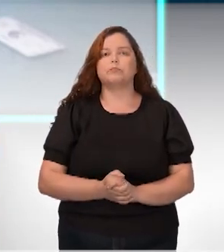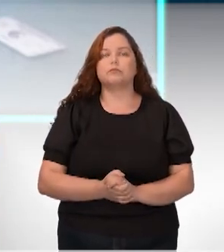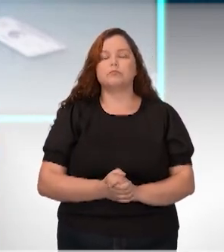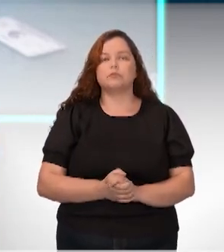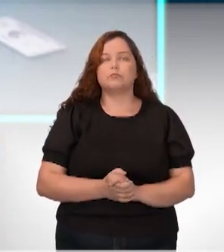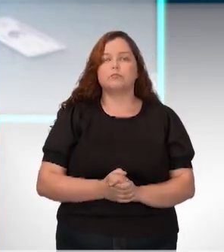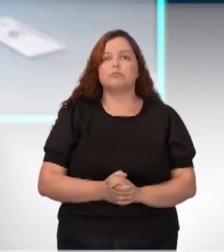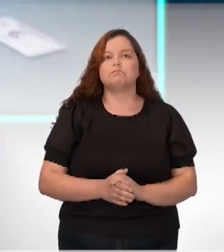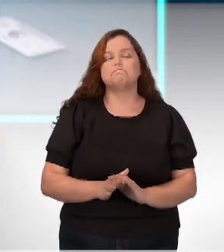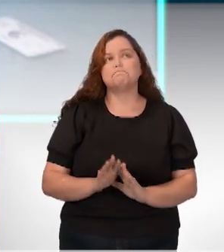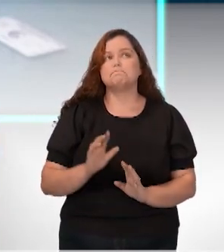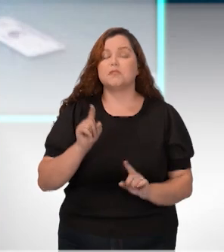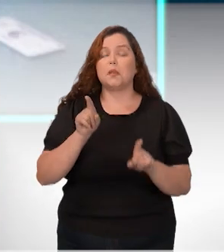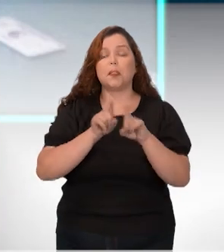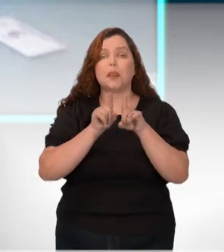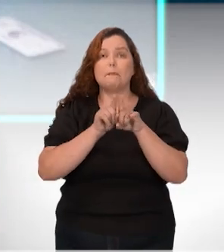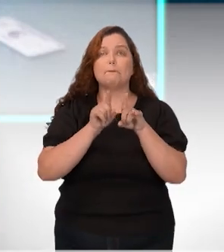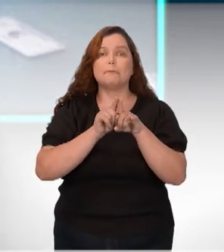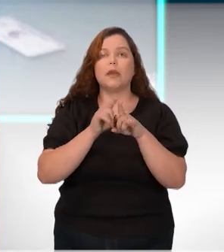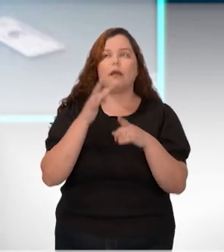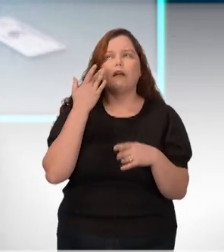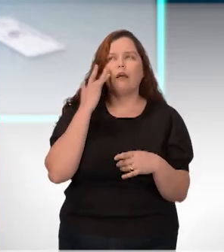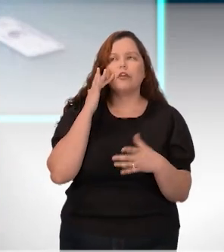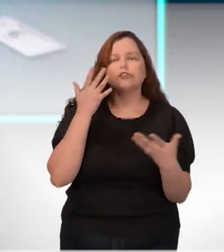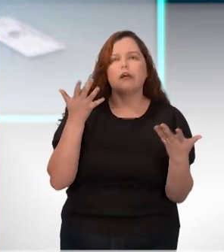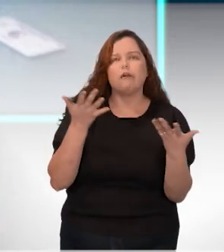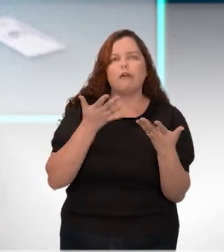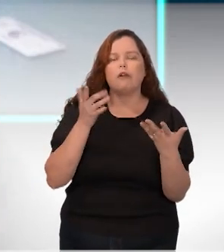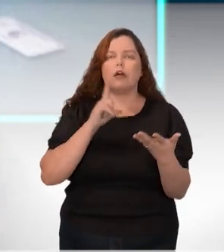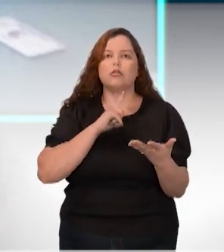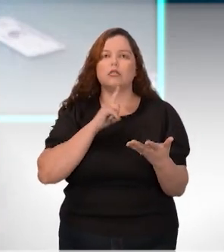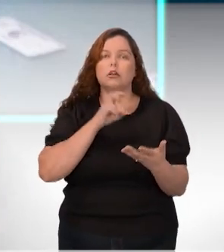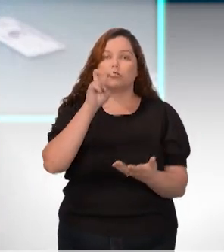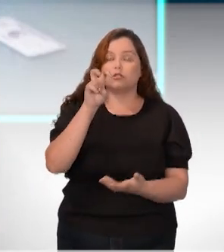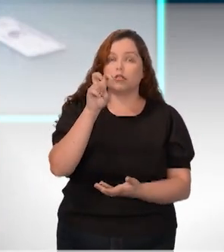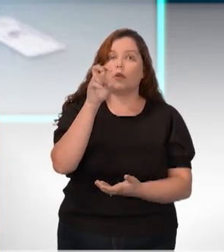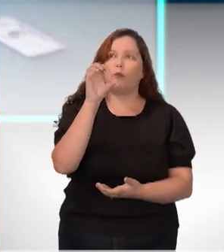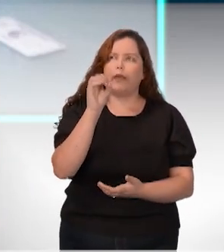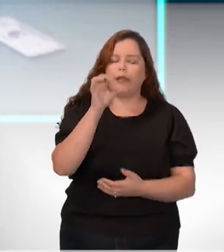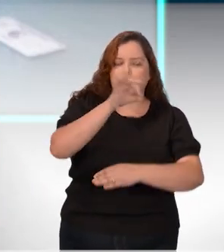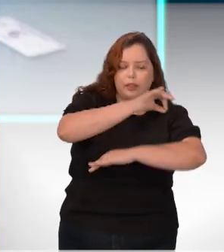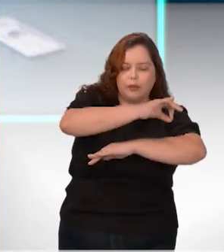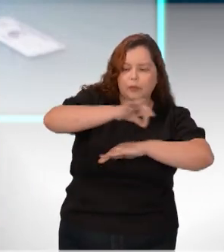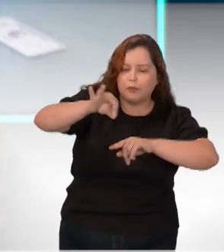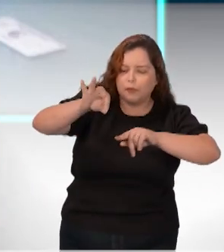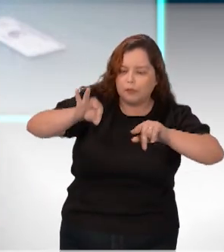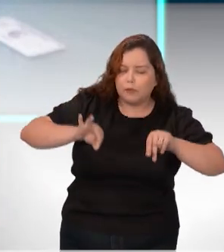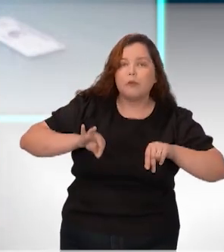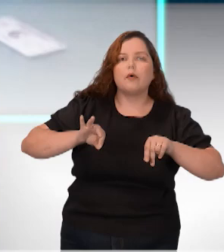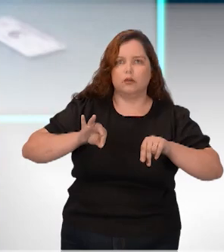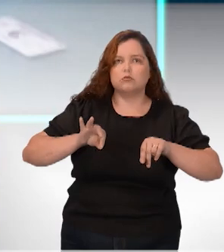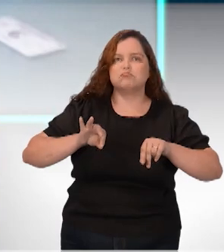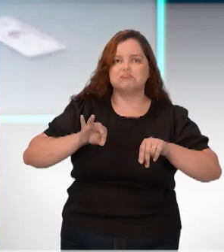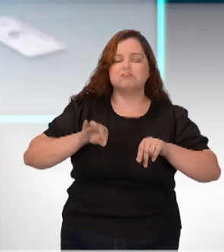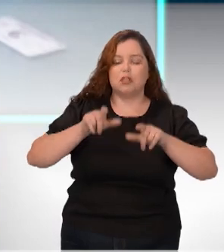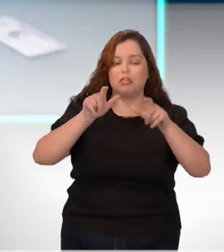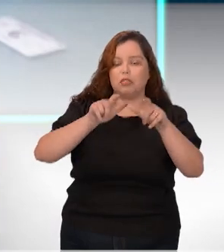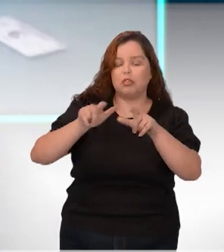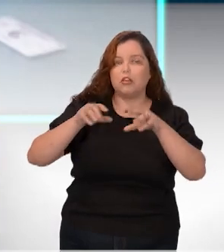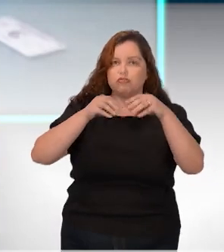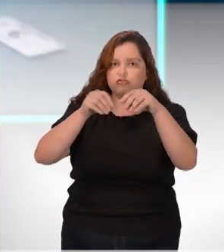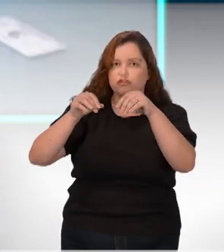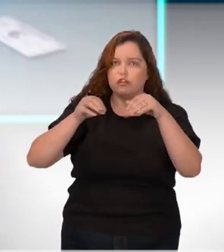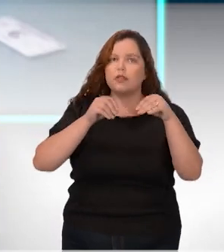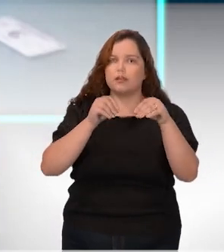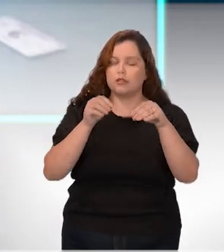E pouco mais de, acho que nós estamos alcançando, 50 hectares de plantio